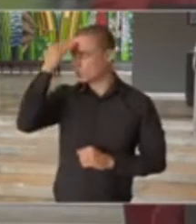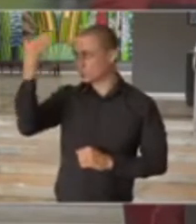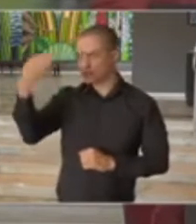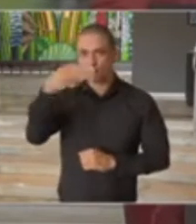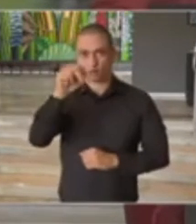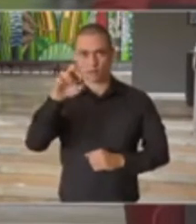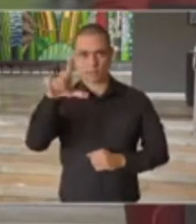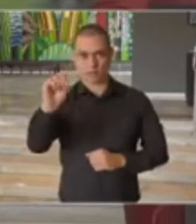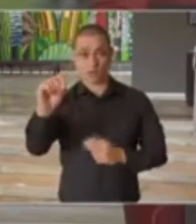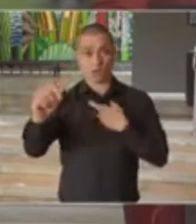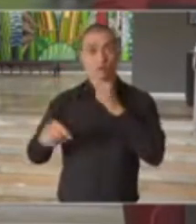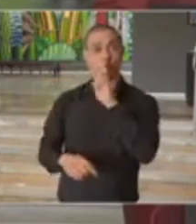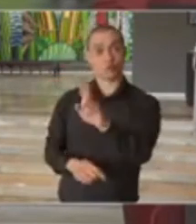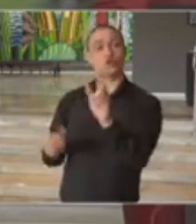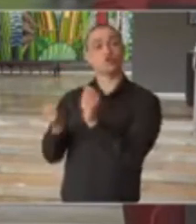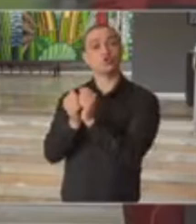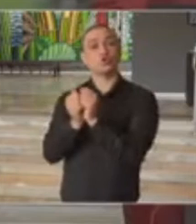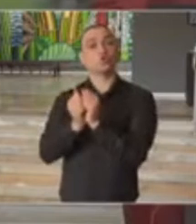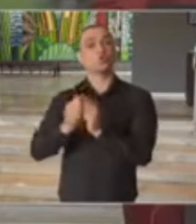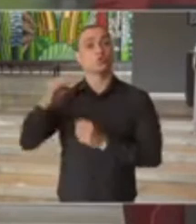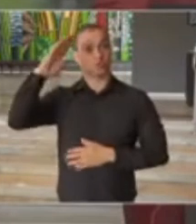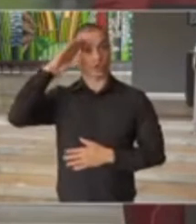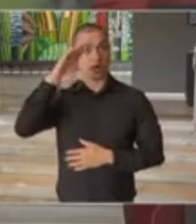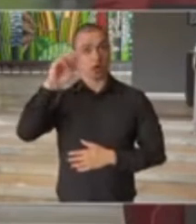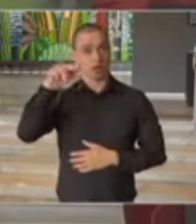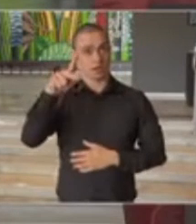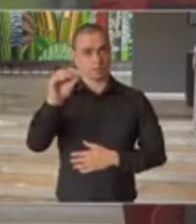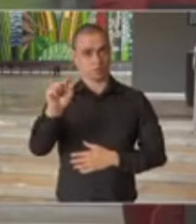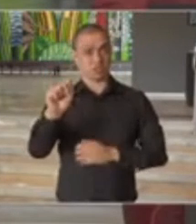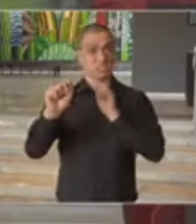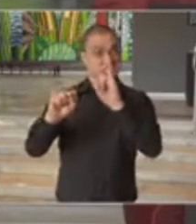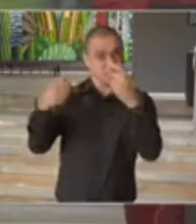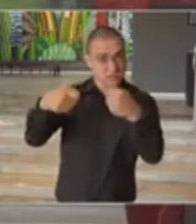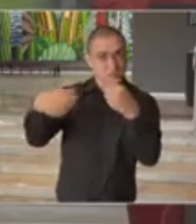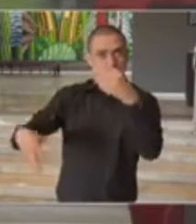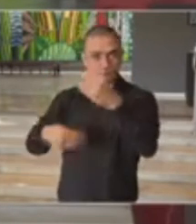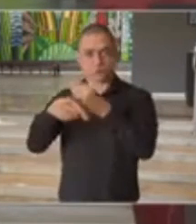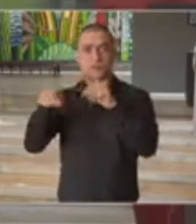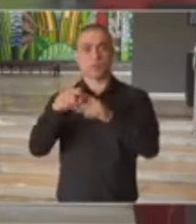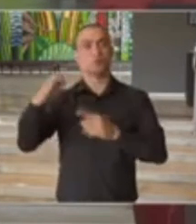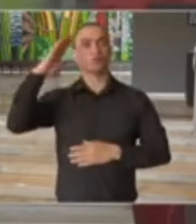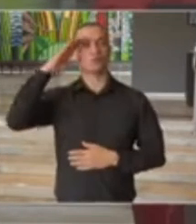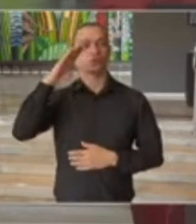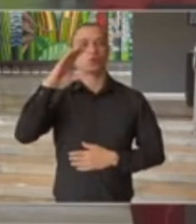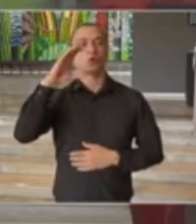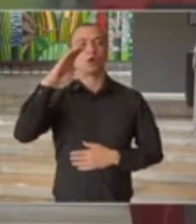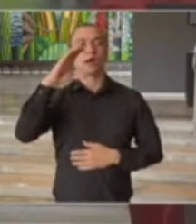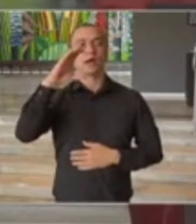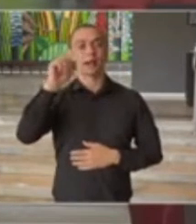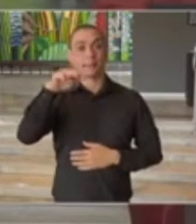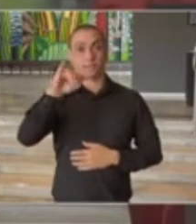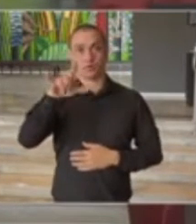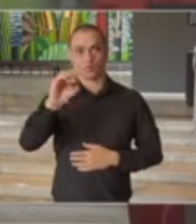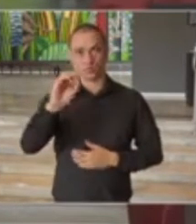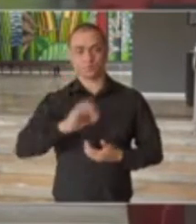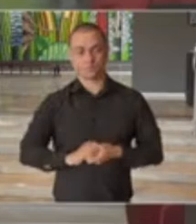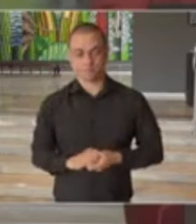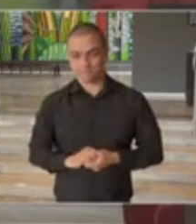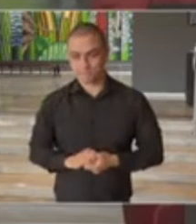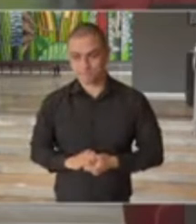Marcelo. Vou dividir a resposta com o general Campos e, se necessário, também com o coronel Camilo.